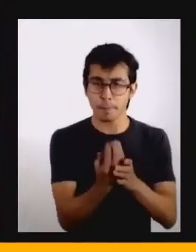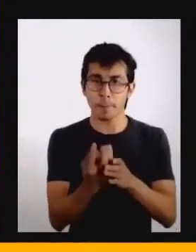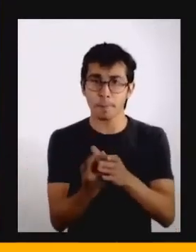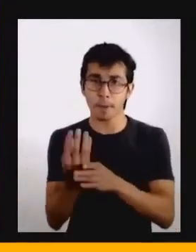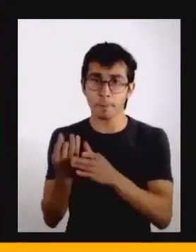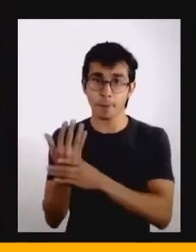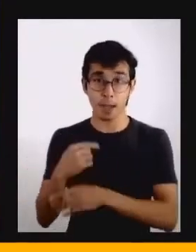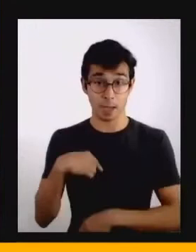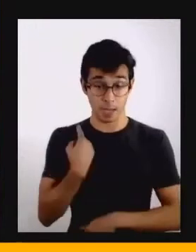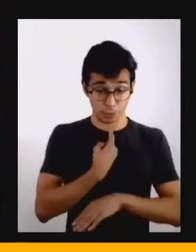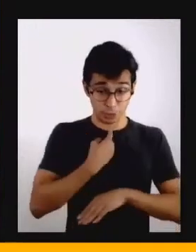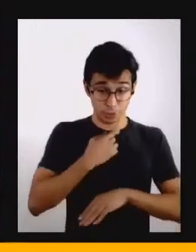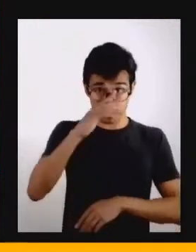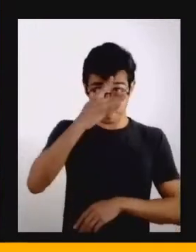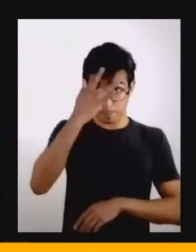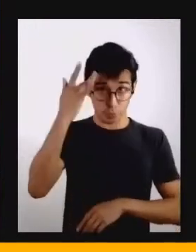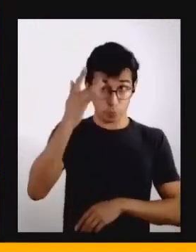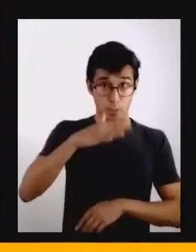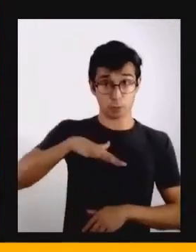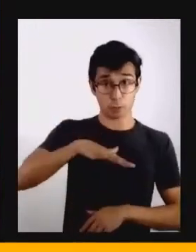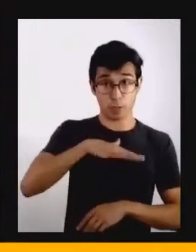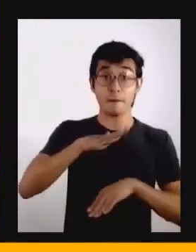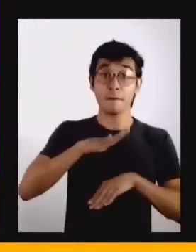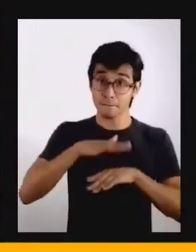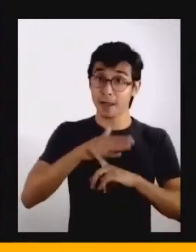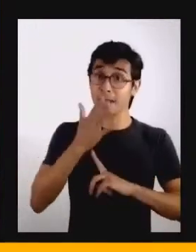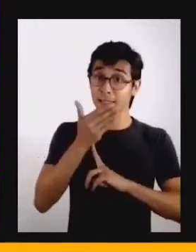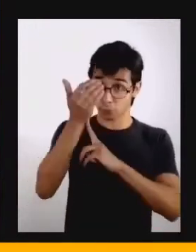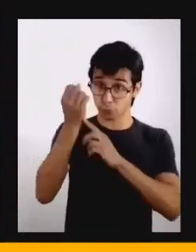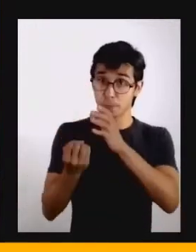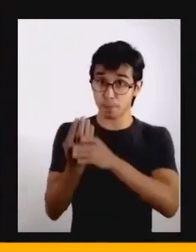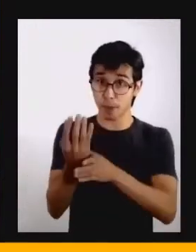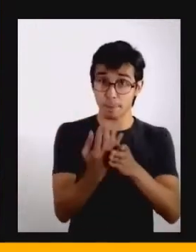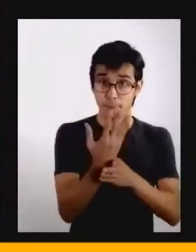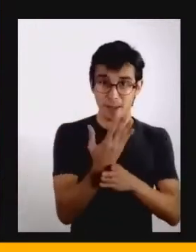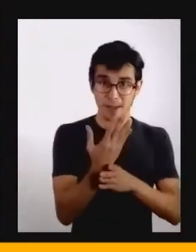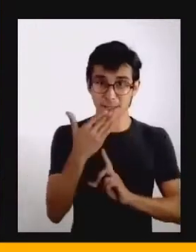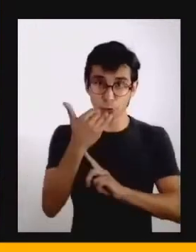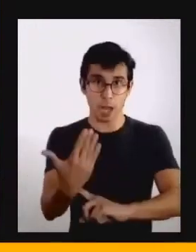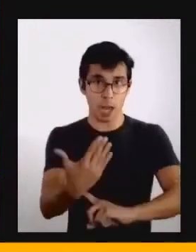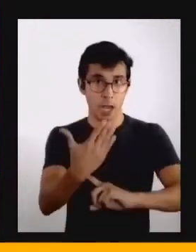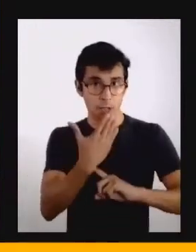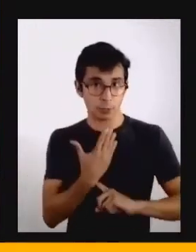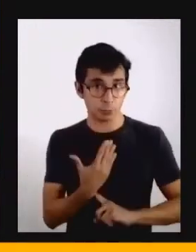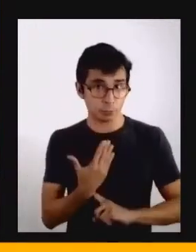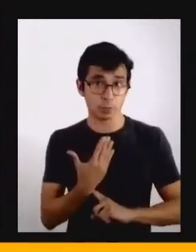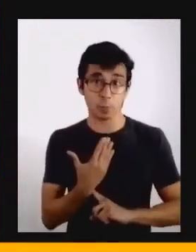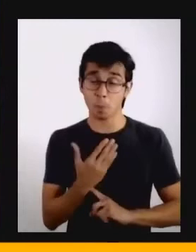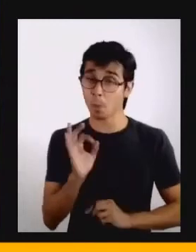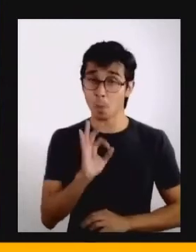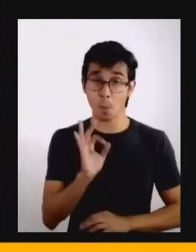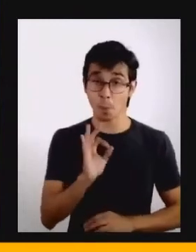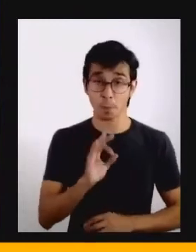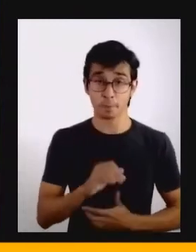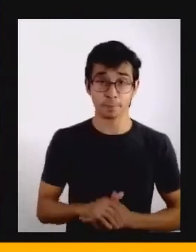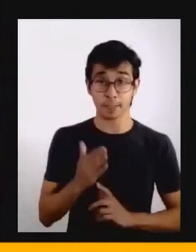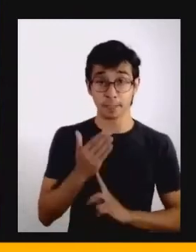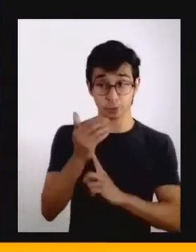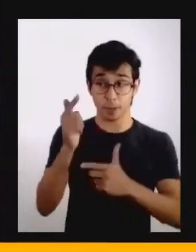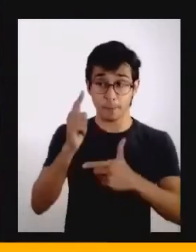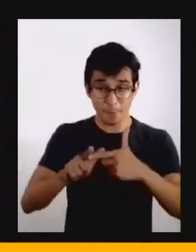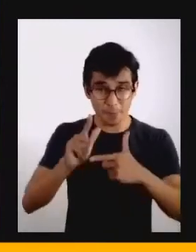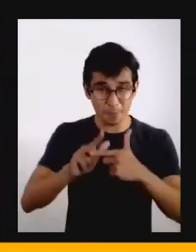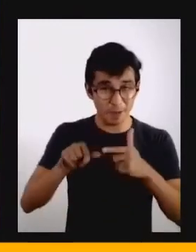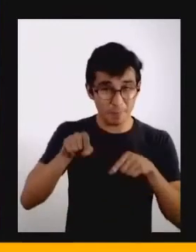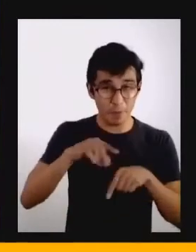sociedade, mas elas não são nem o problema e nem a solução. Elas fazem parte, elas são um reflexo dessa nossa